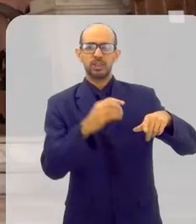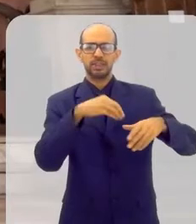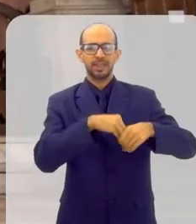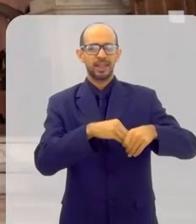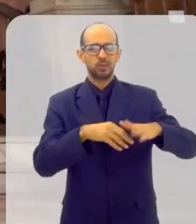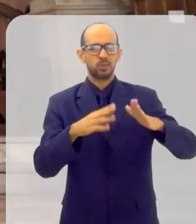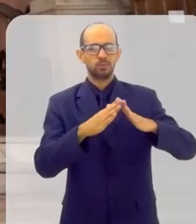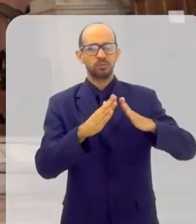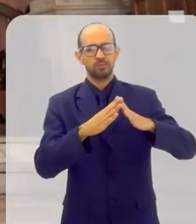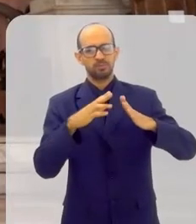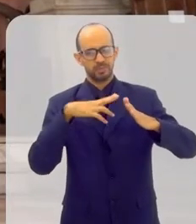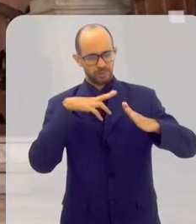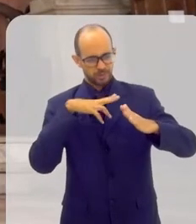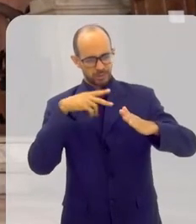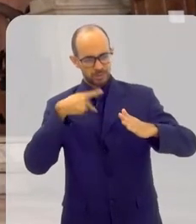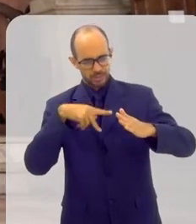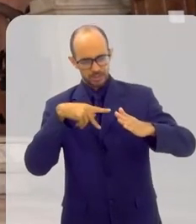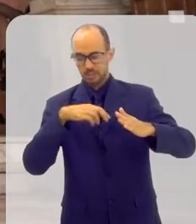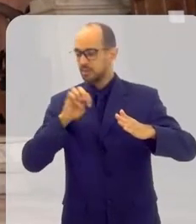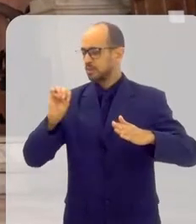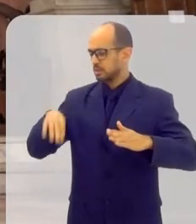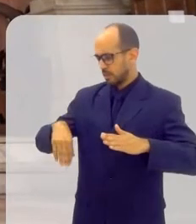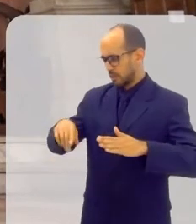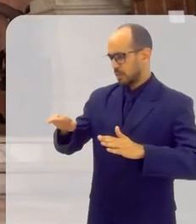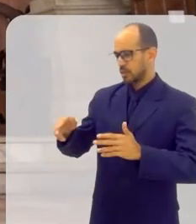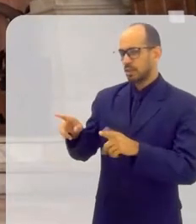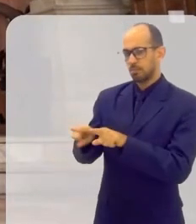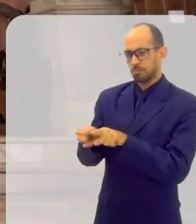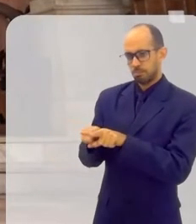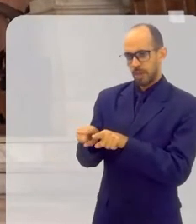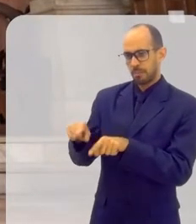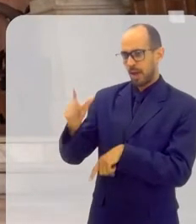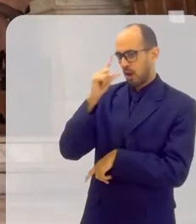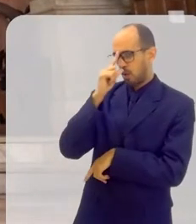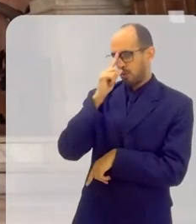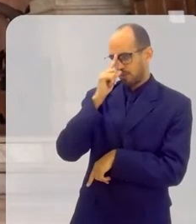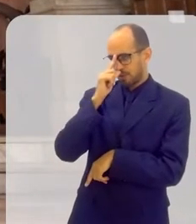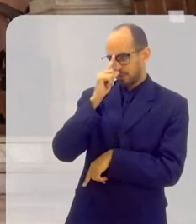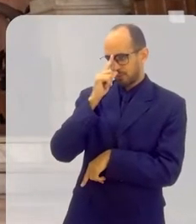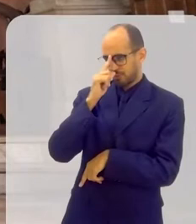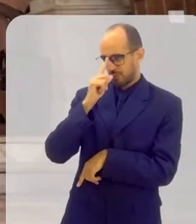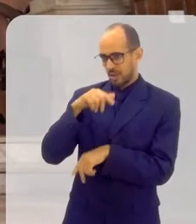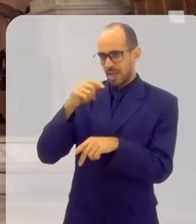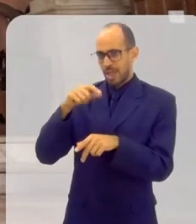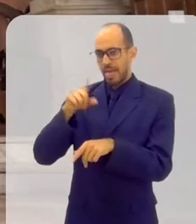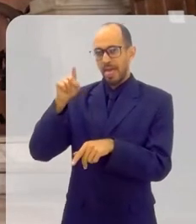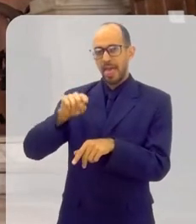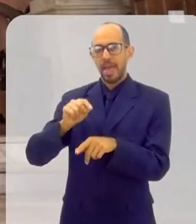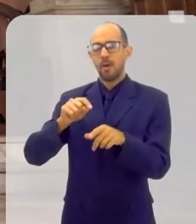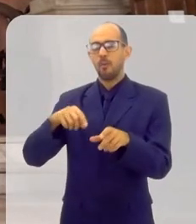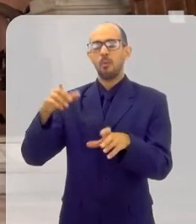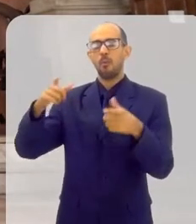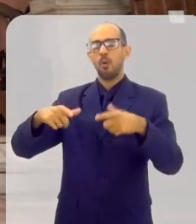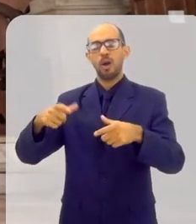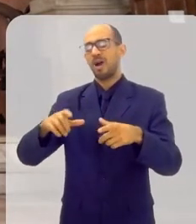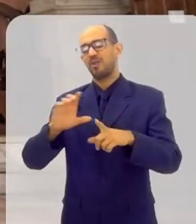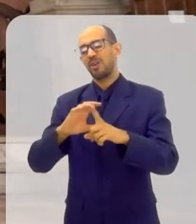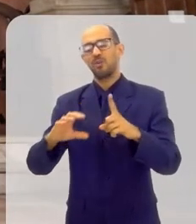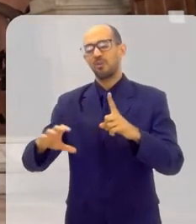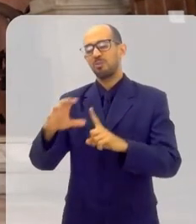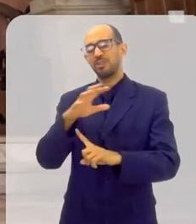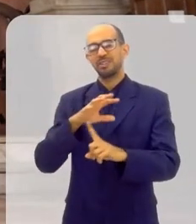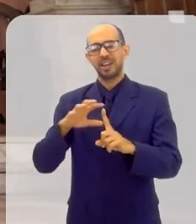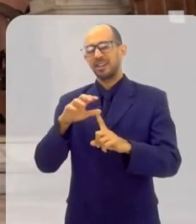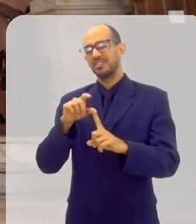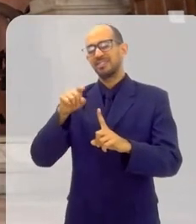Doméstica. Isso. Isso também para os romanos. Ali, em pequeno ponto, dentro da comunidade familiar, aquilo